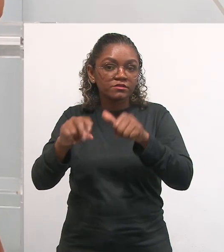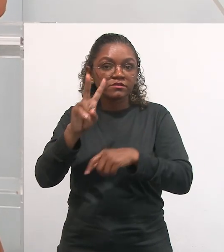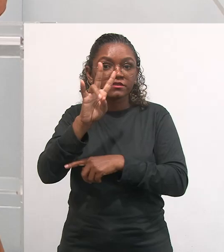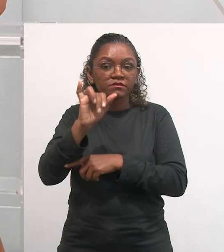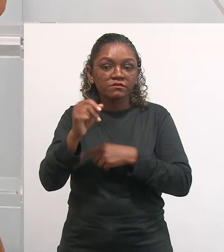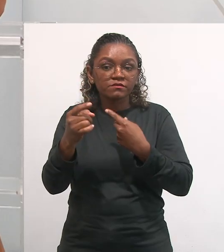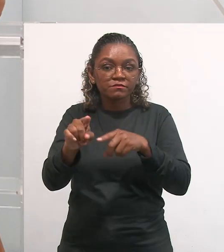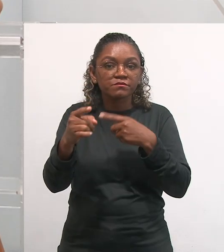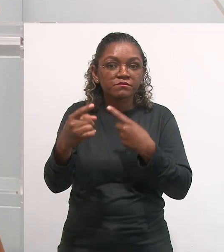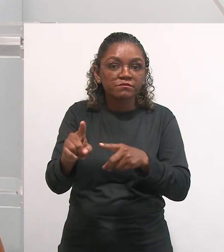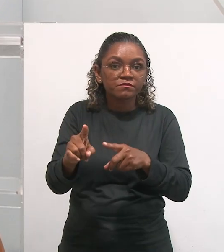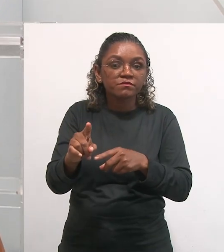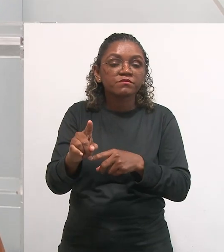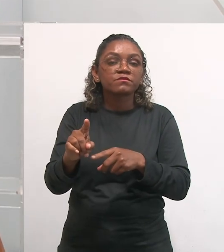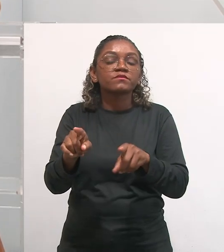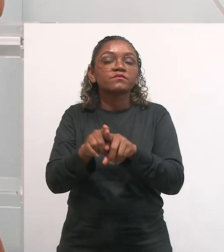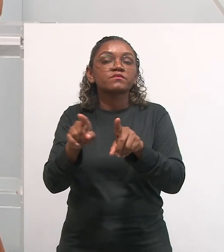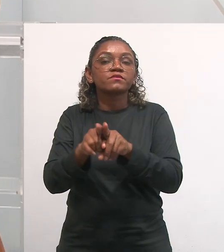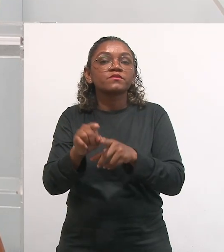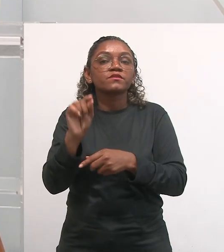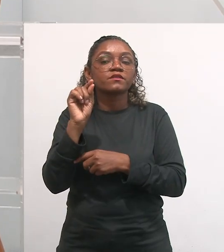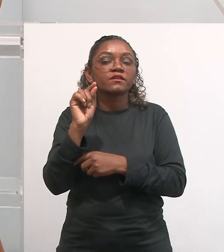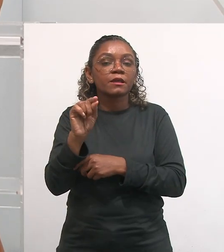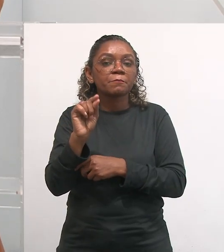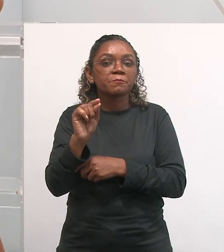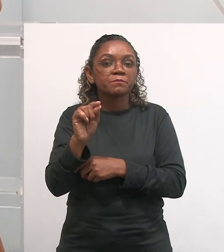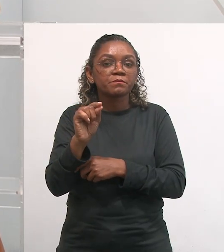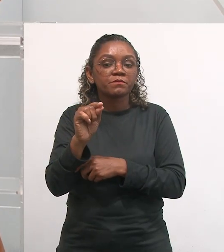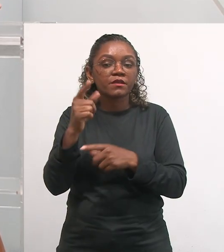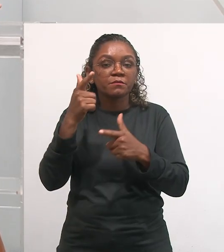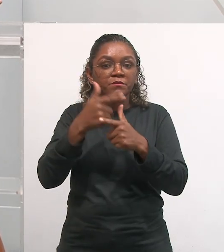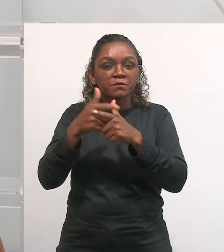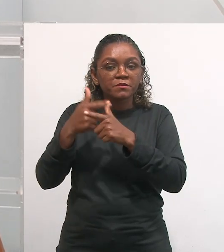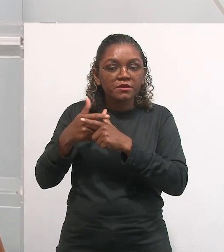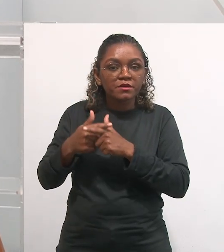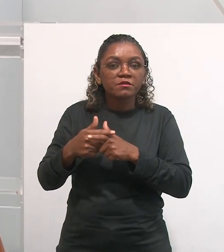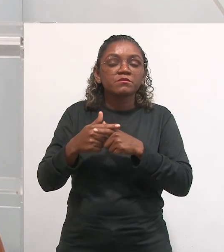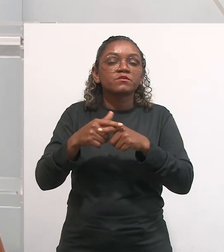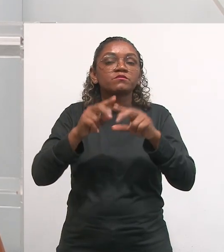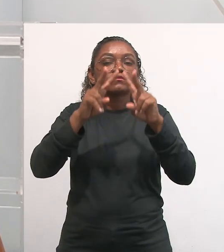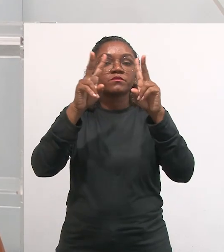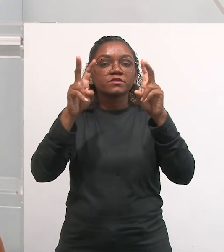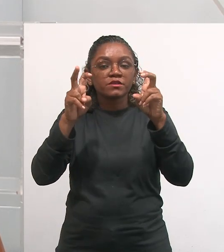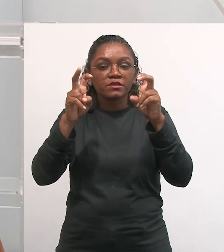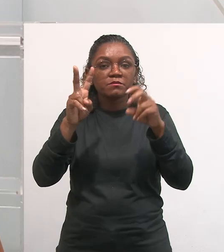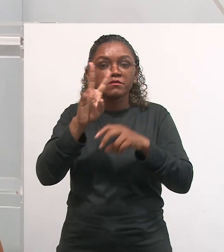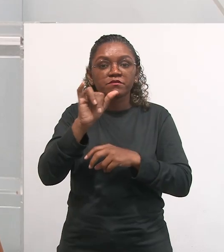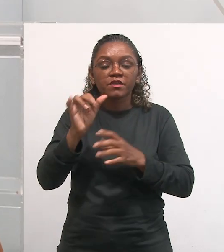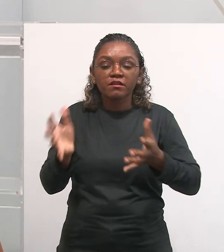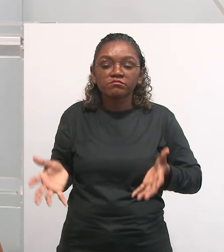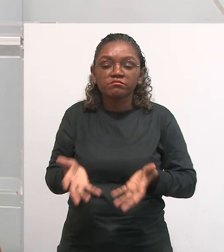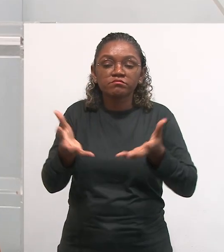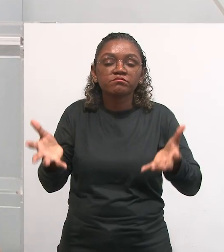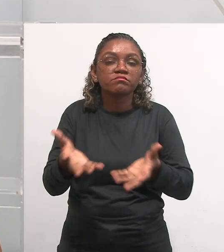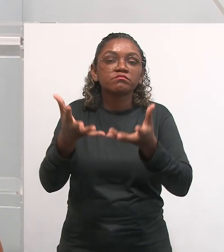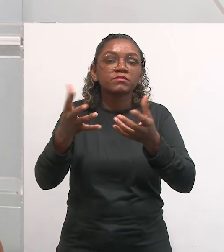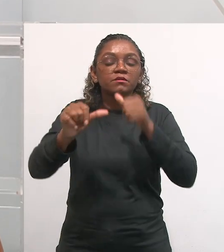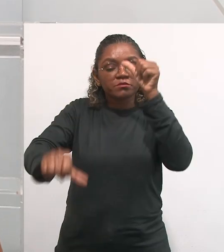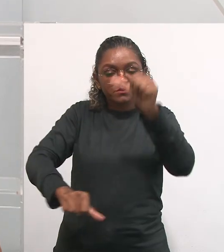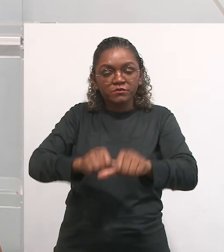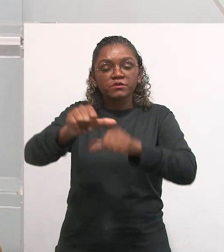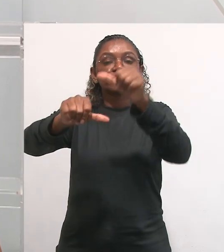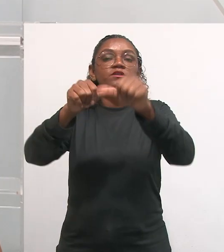ela vai provocar, que ela vai problematizar, que ela vai levar, ela vai conduzir a uma